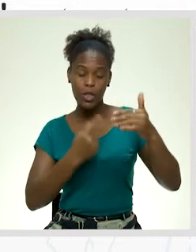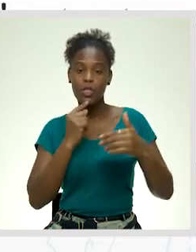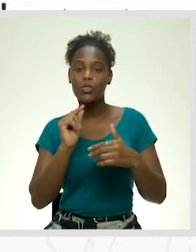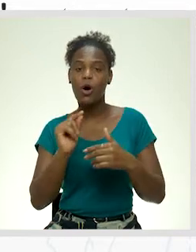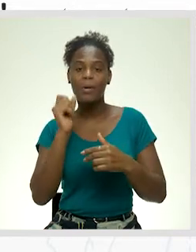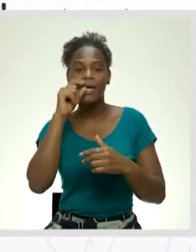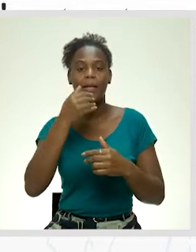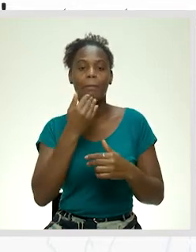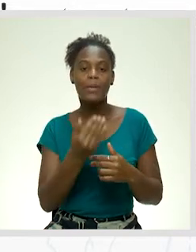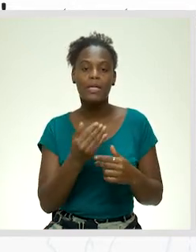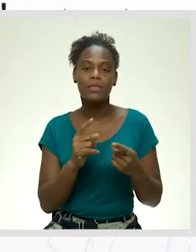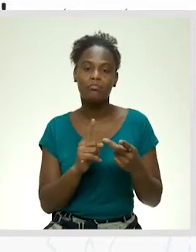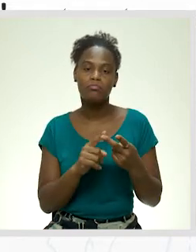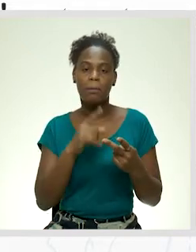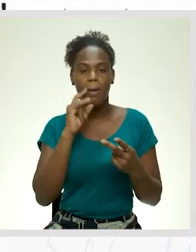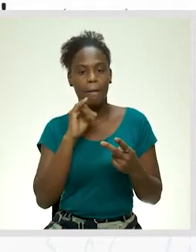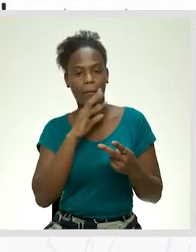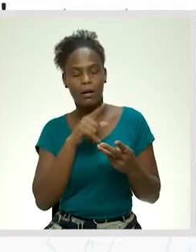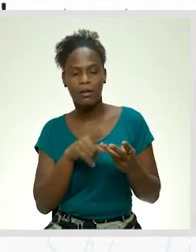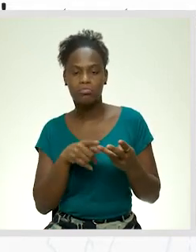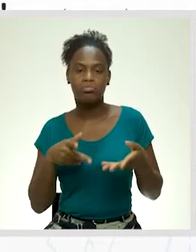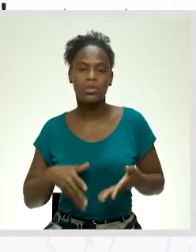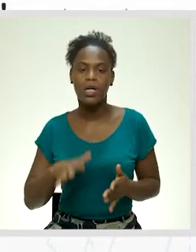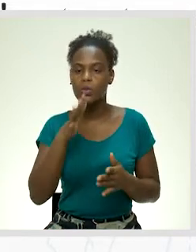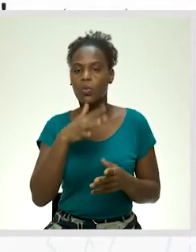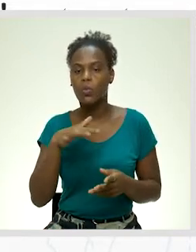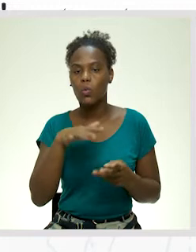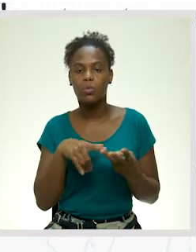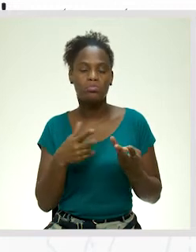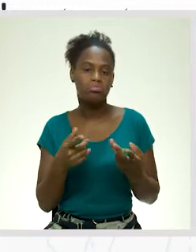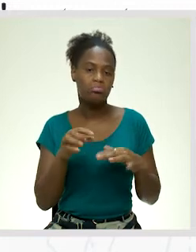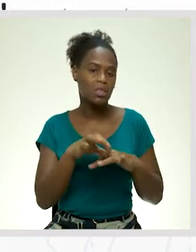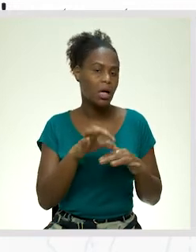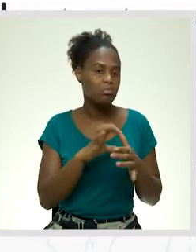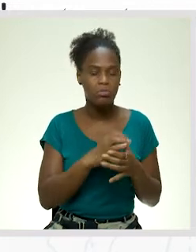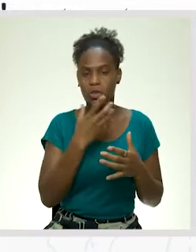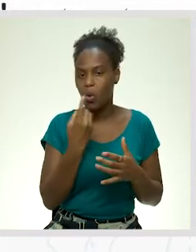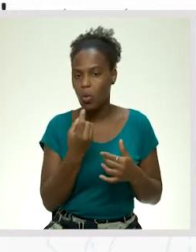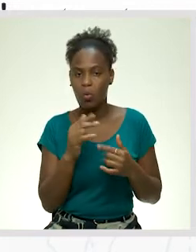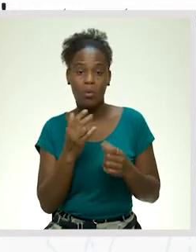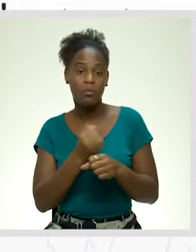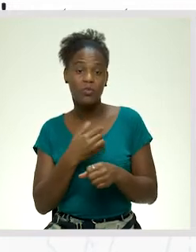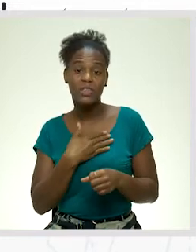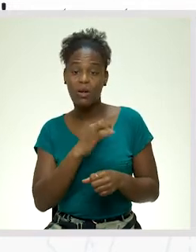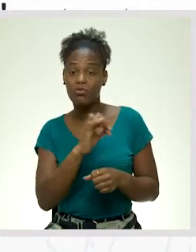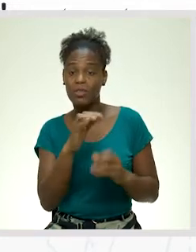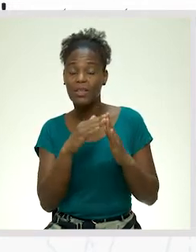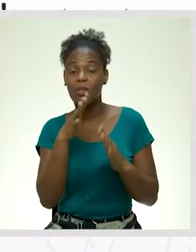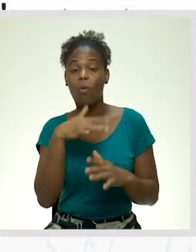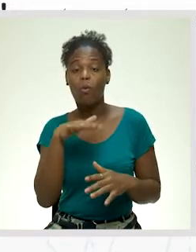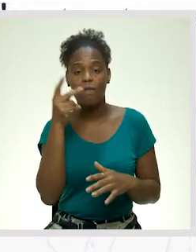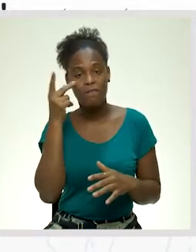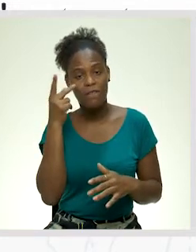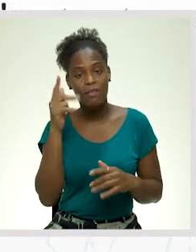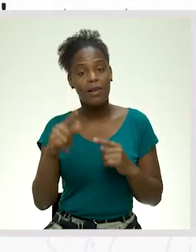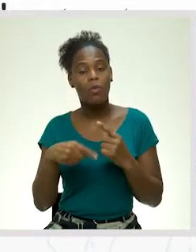requerente, a sua filiação, naturalidade, estado civil, profissão, e residência, além